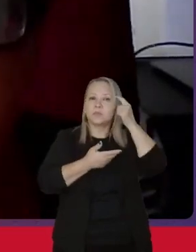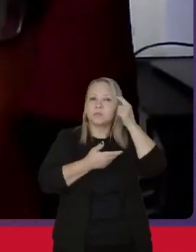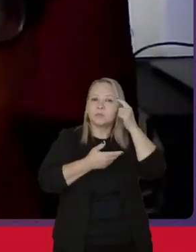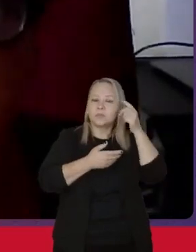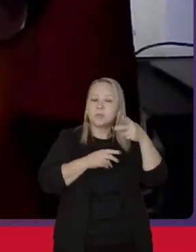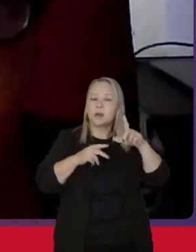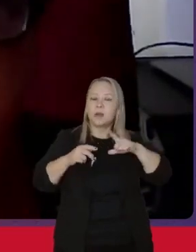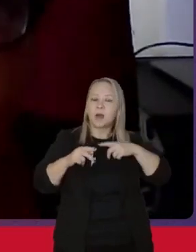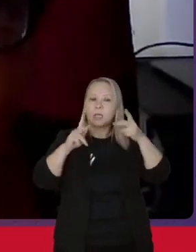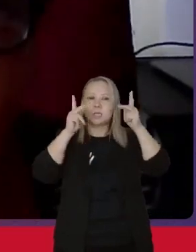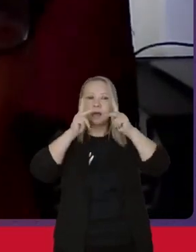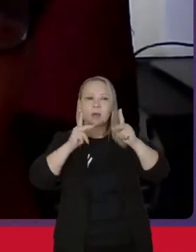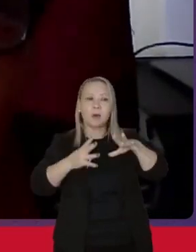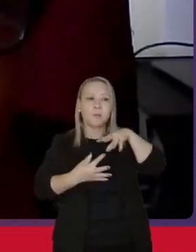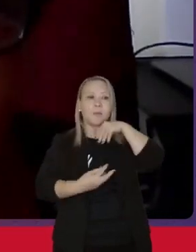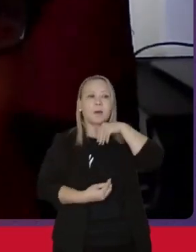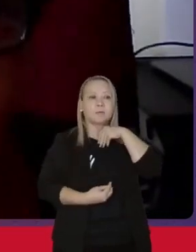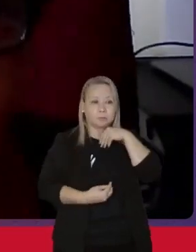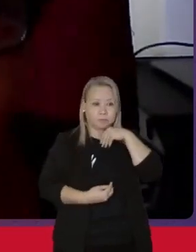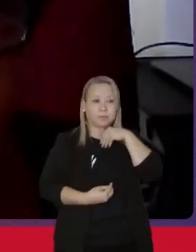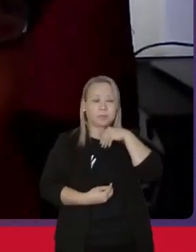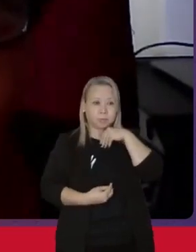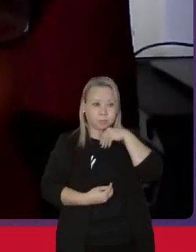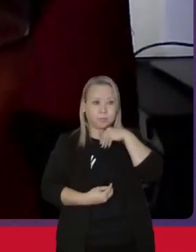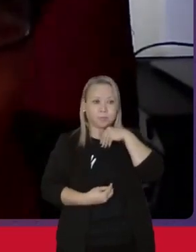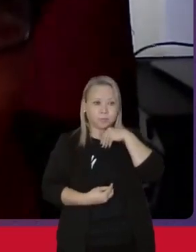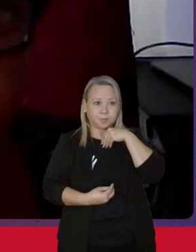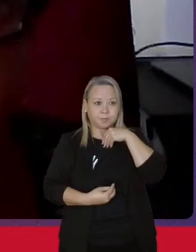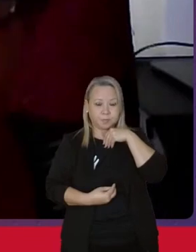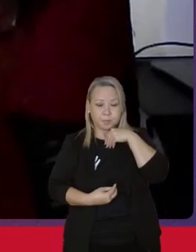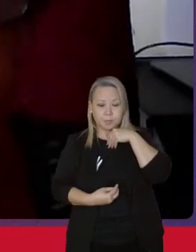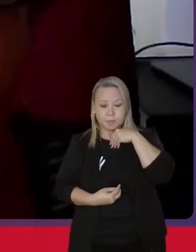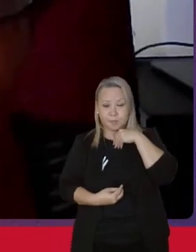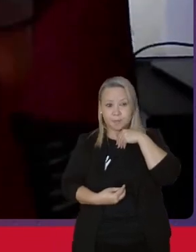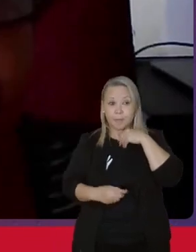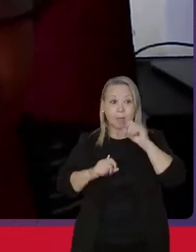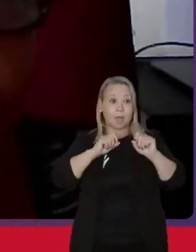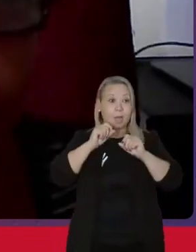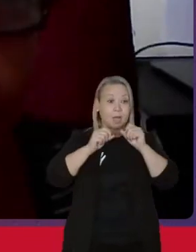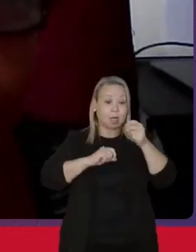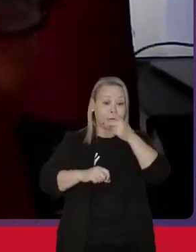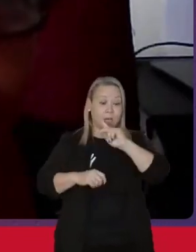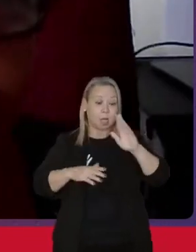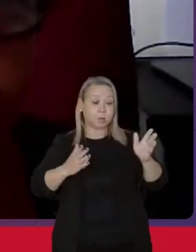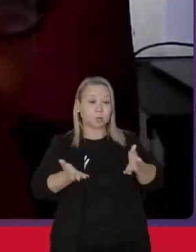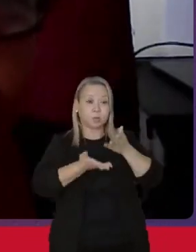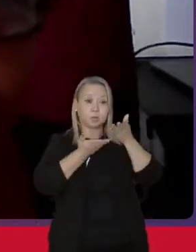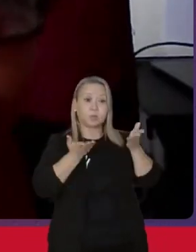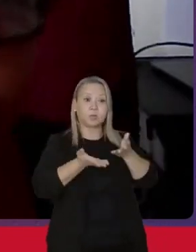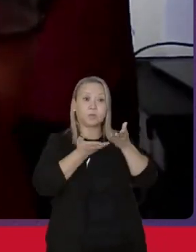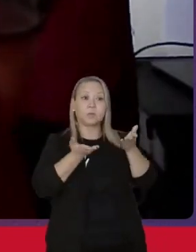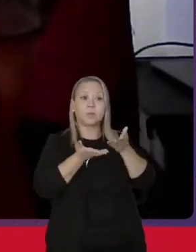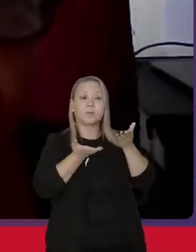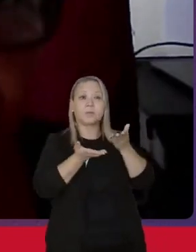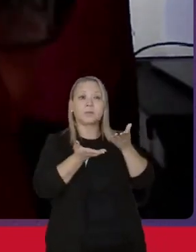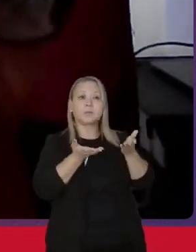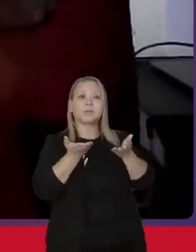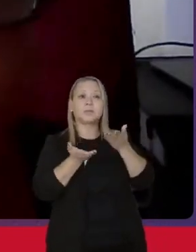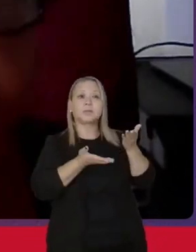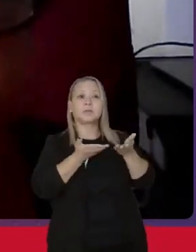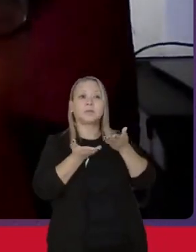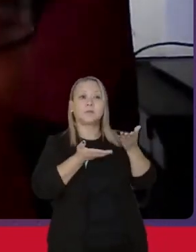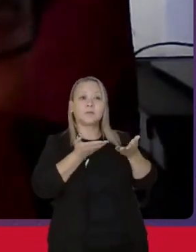paz, paz de espírito, que a sua intervenção na